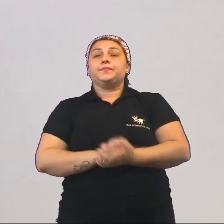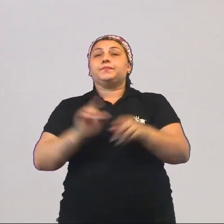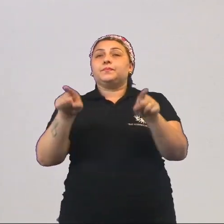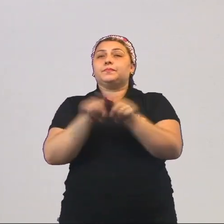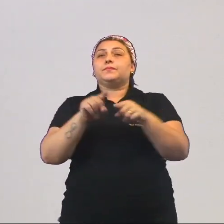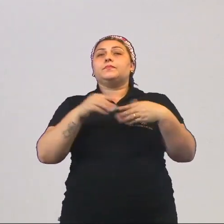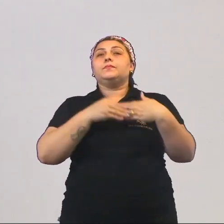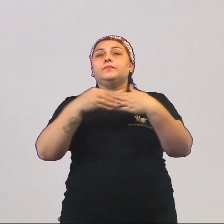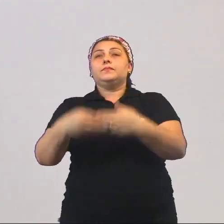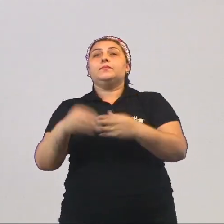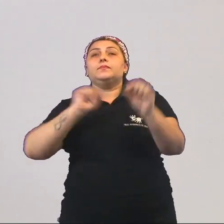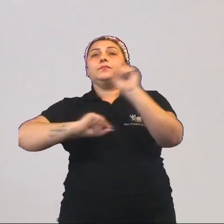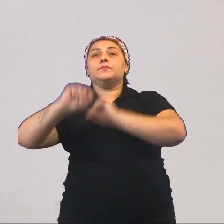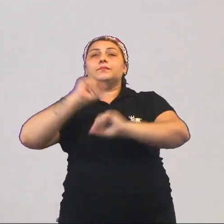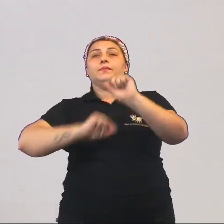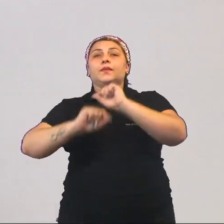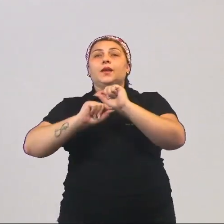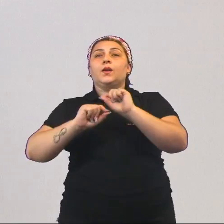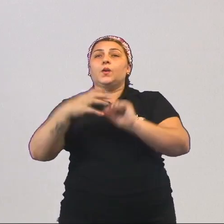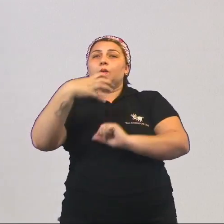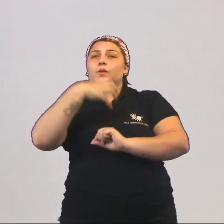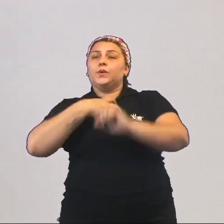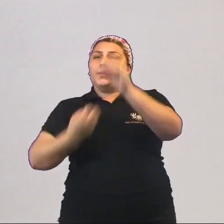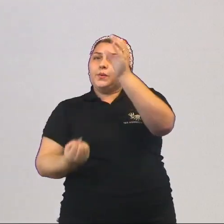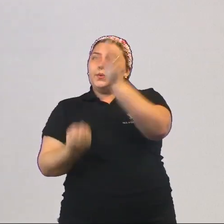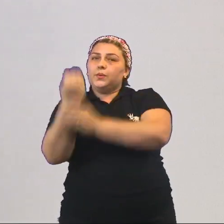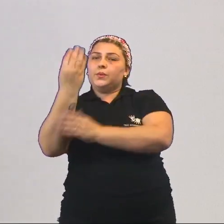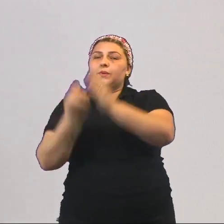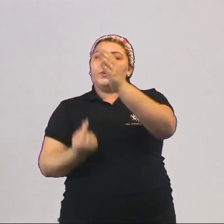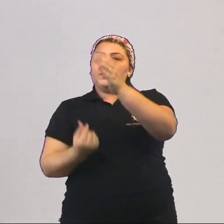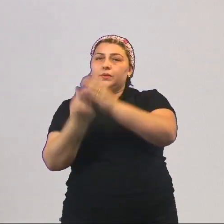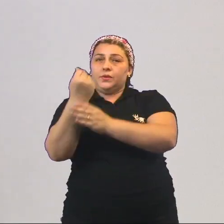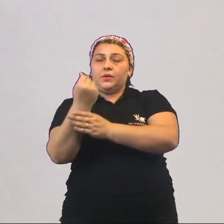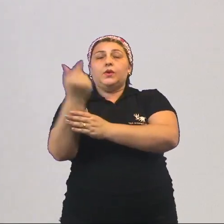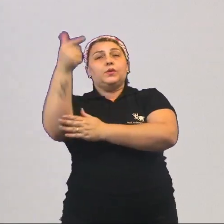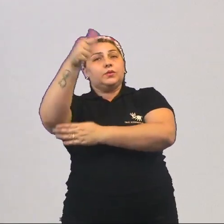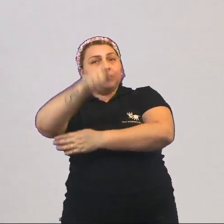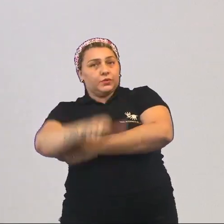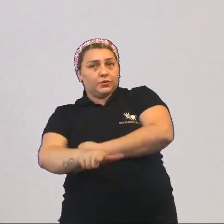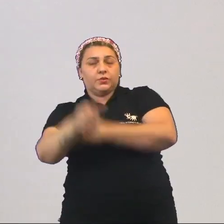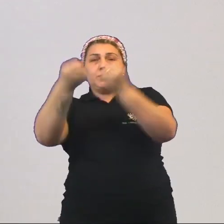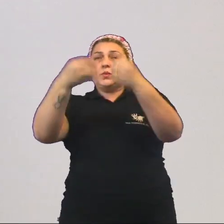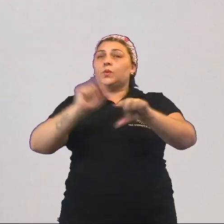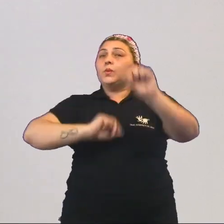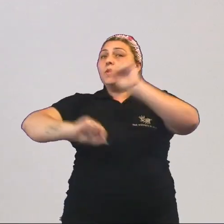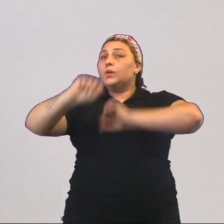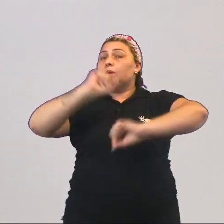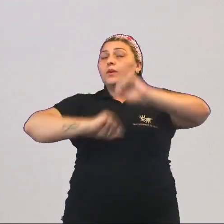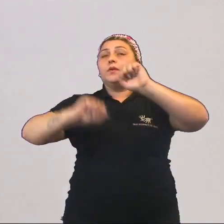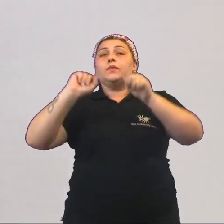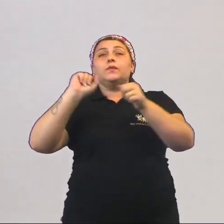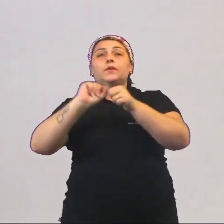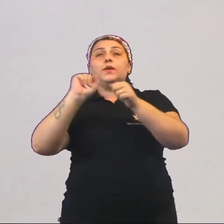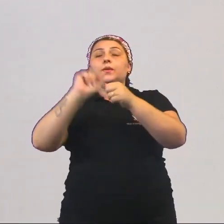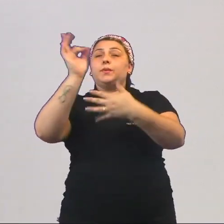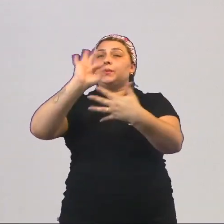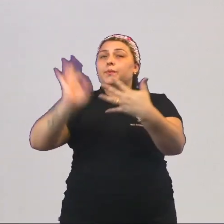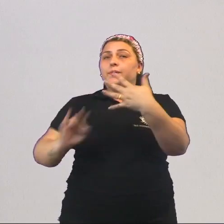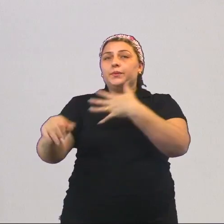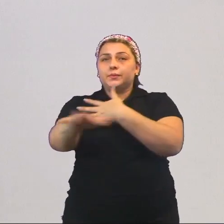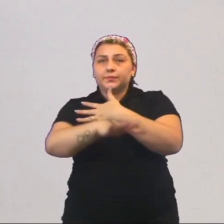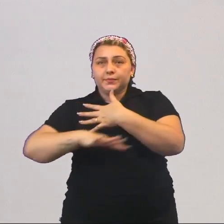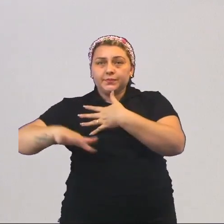Levando em consideração o atual modo de produção capitalista, eu repito, O que faz com que uma classe